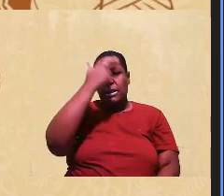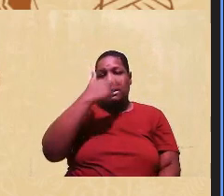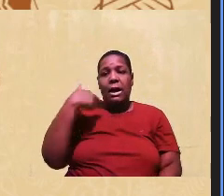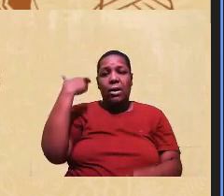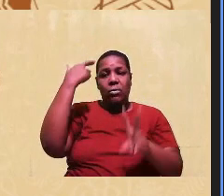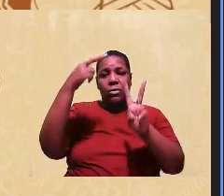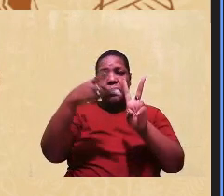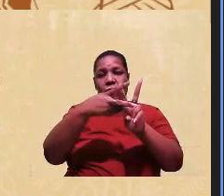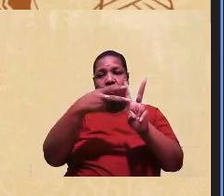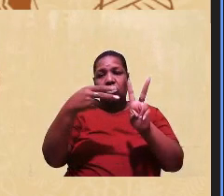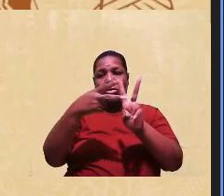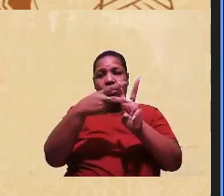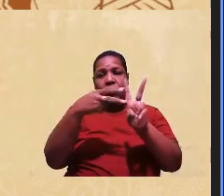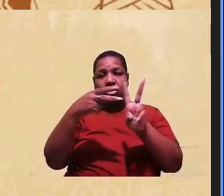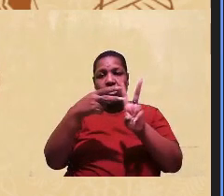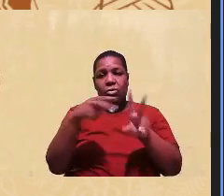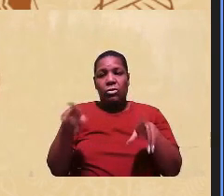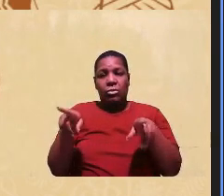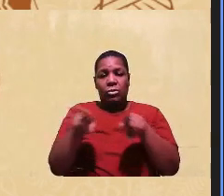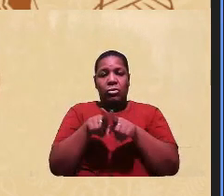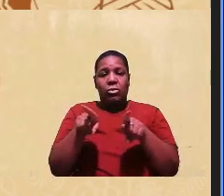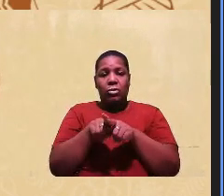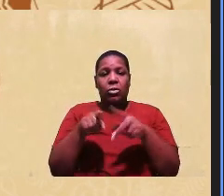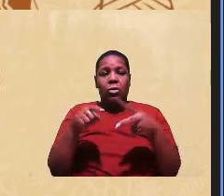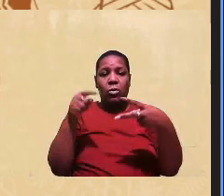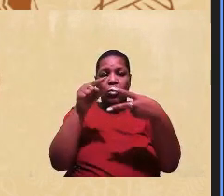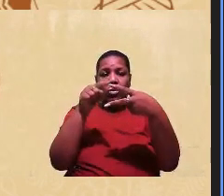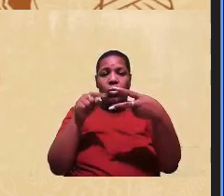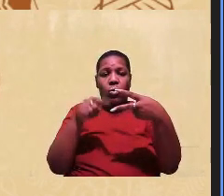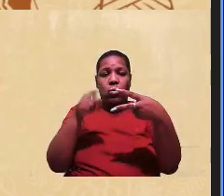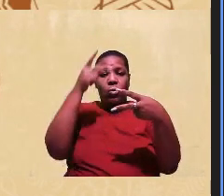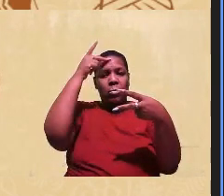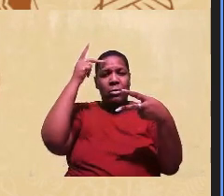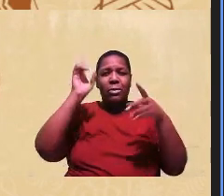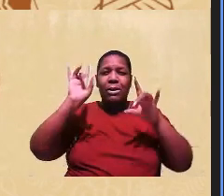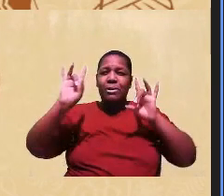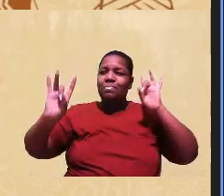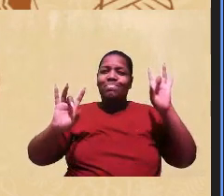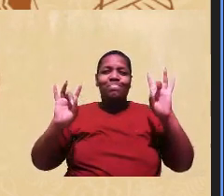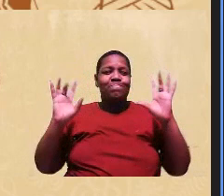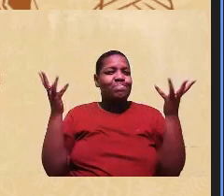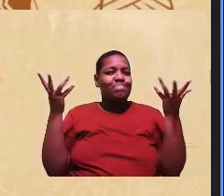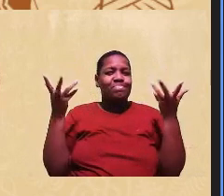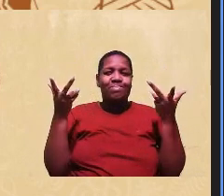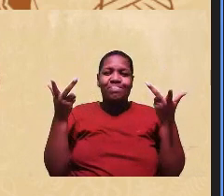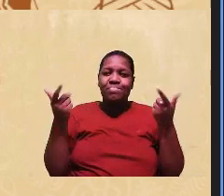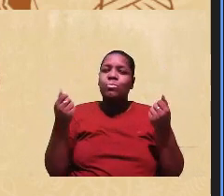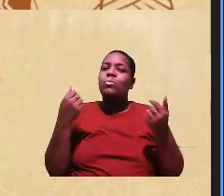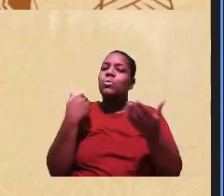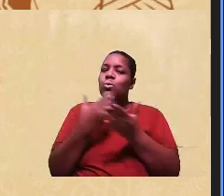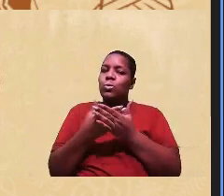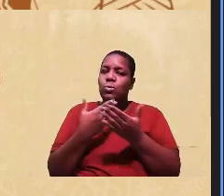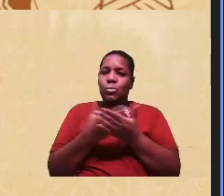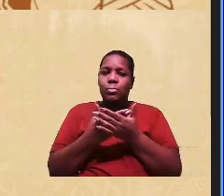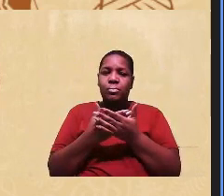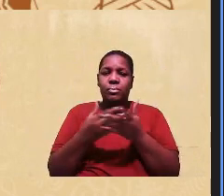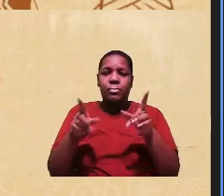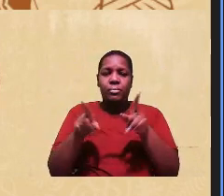hoje, nós contamos com duas pessoas muito especiais que são estudiosas da área,